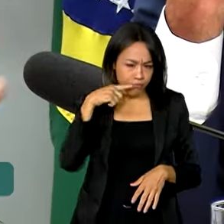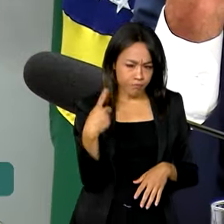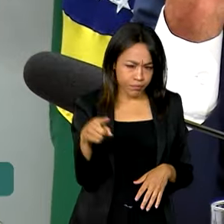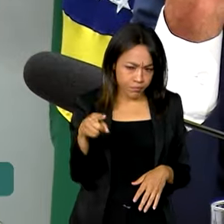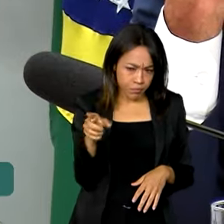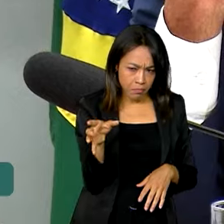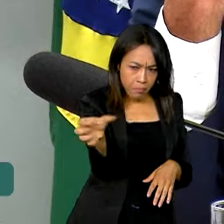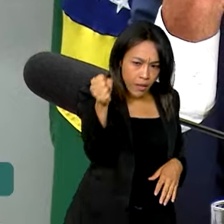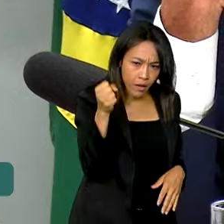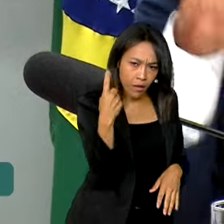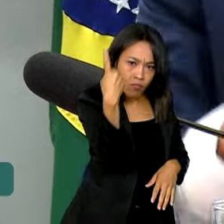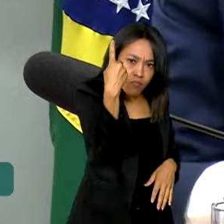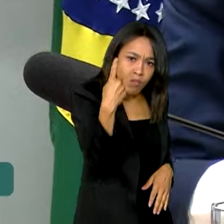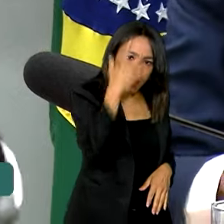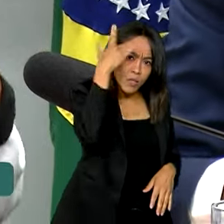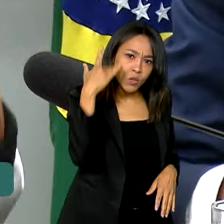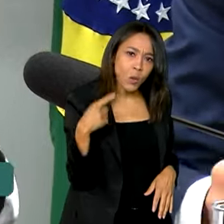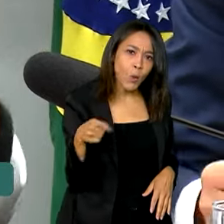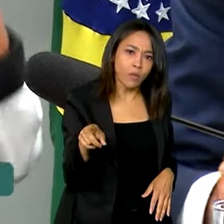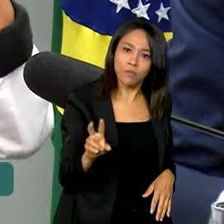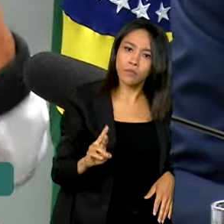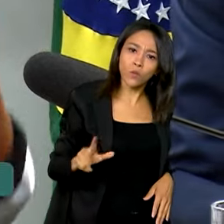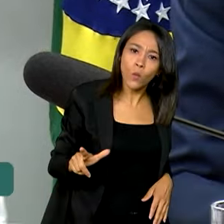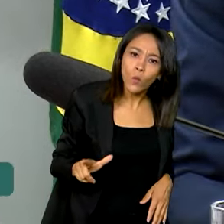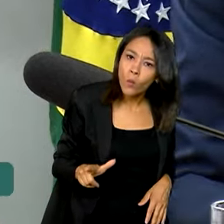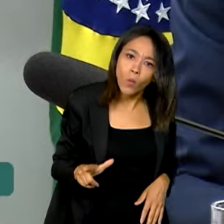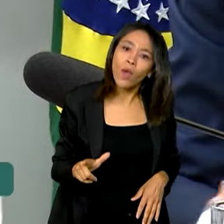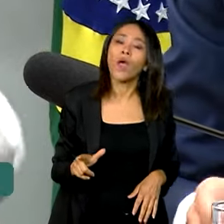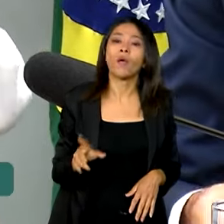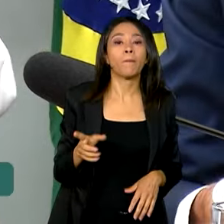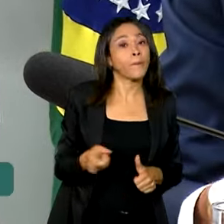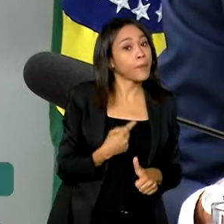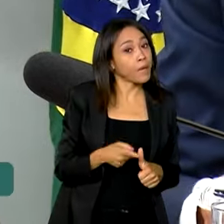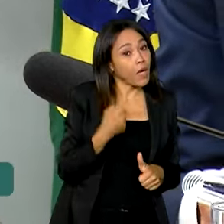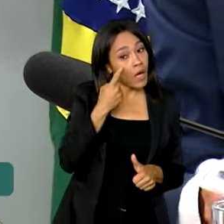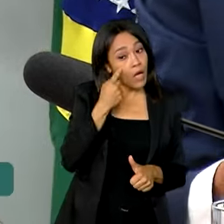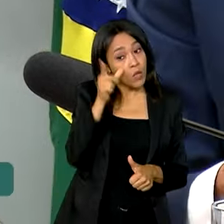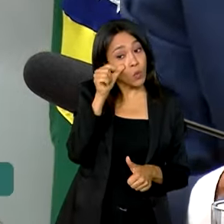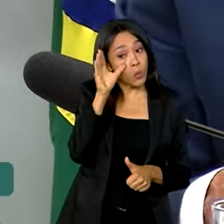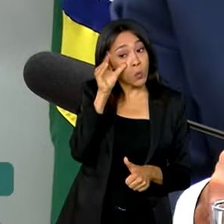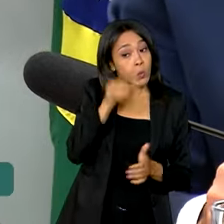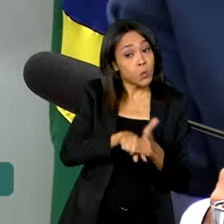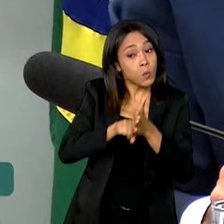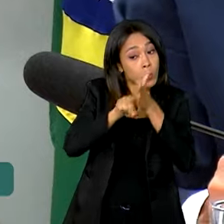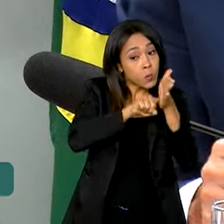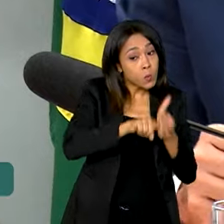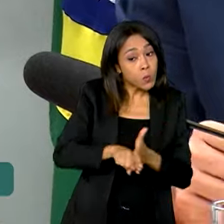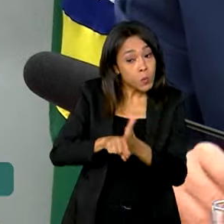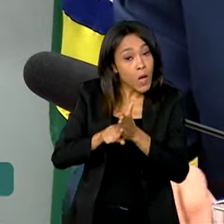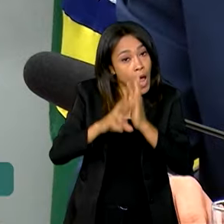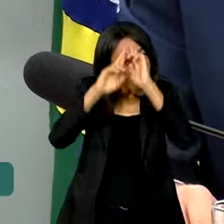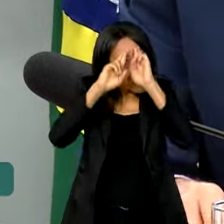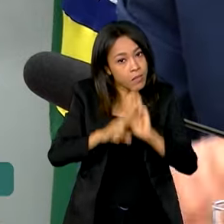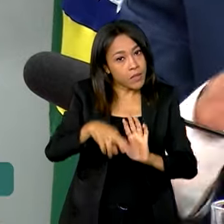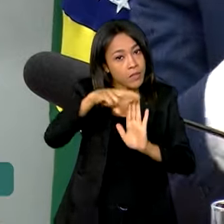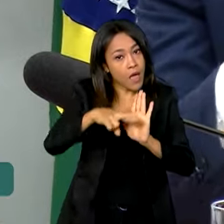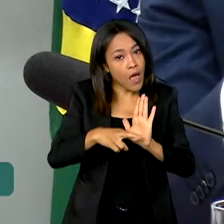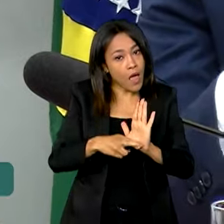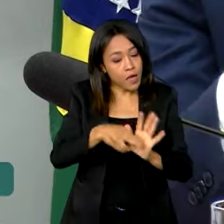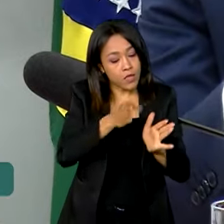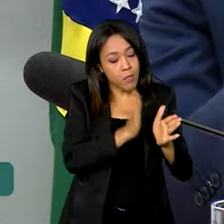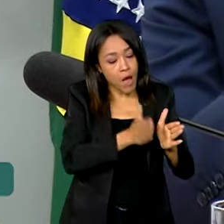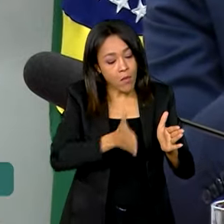como se fosse um justiçamento. Você tem que fazer a investigação, respeitar o devido processo legal e,